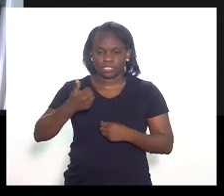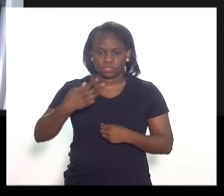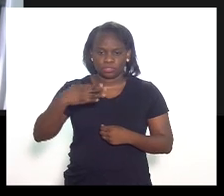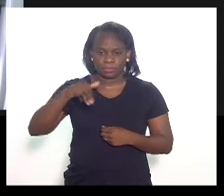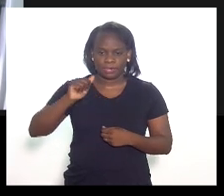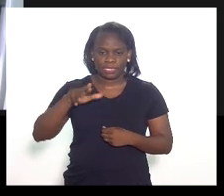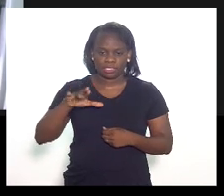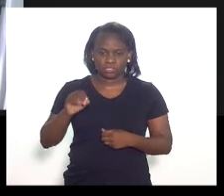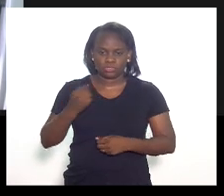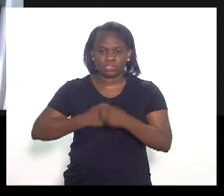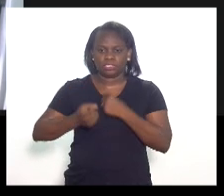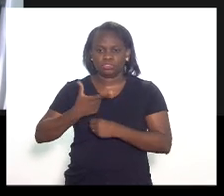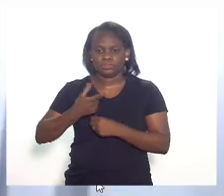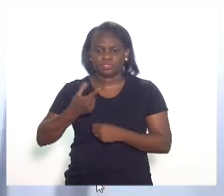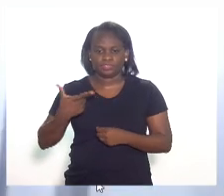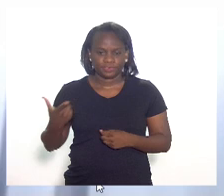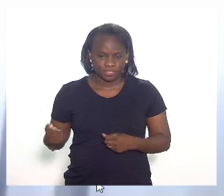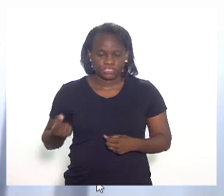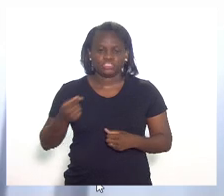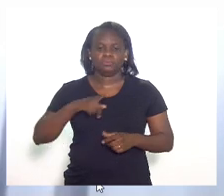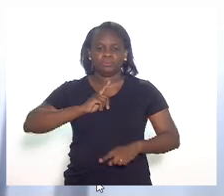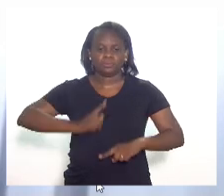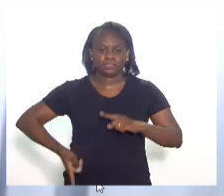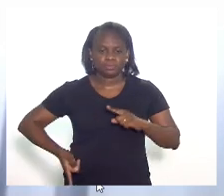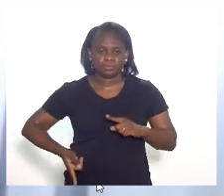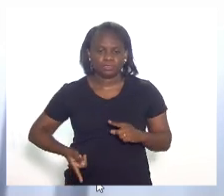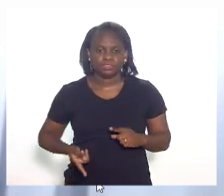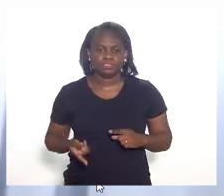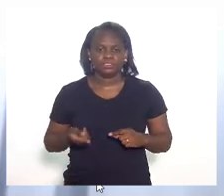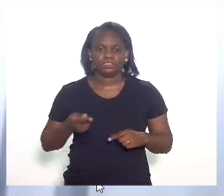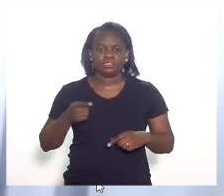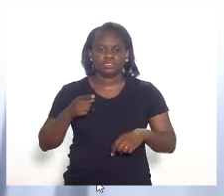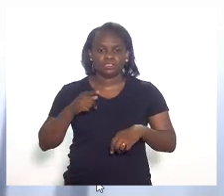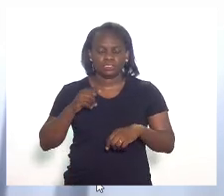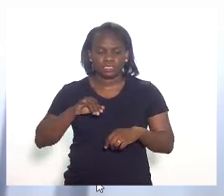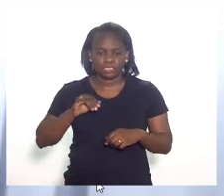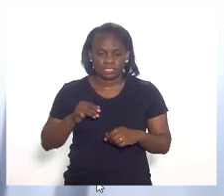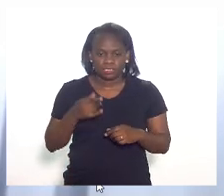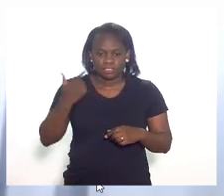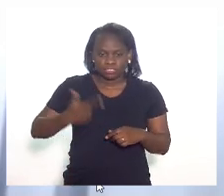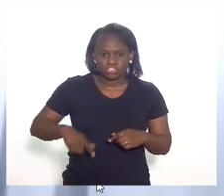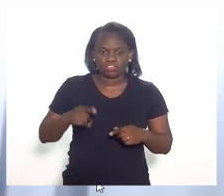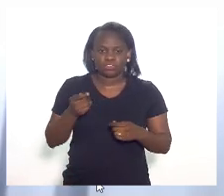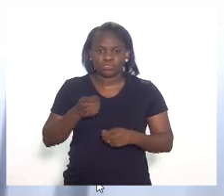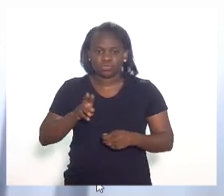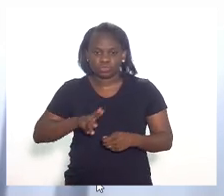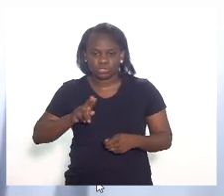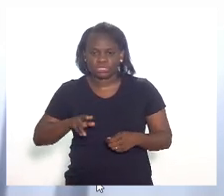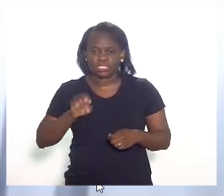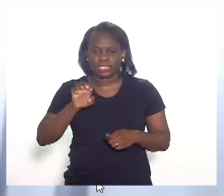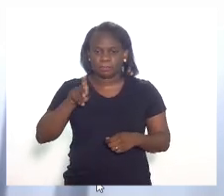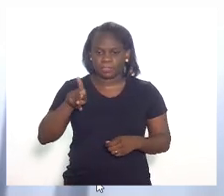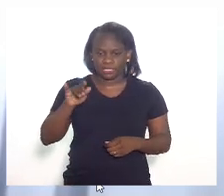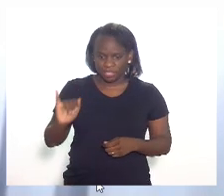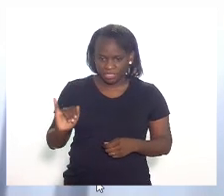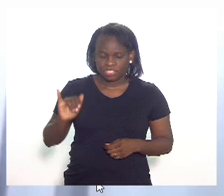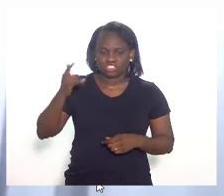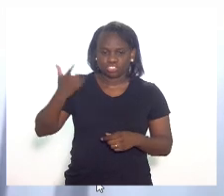maio de 2020, para proibir o reaproveitamento de equipamentos de proteção individual,